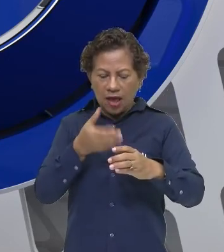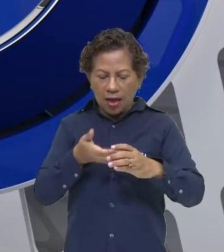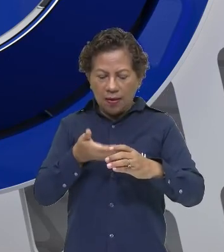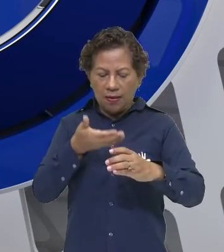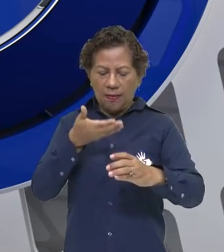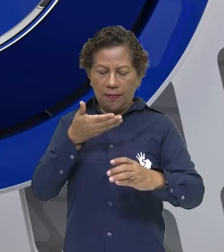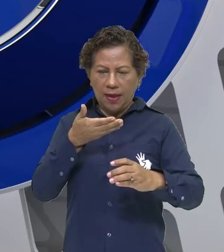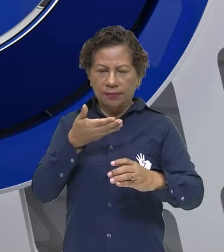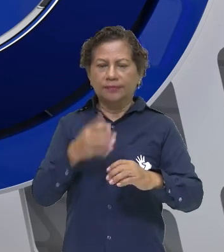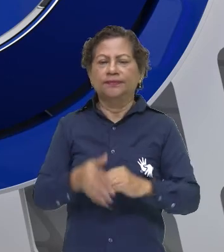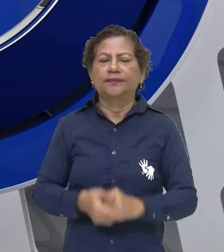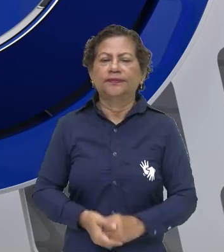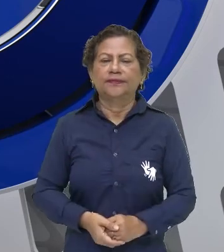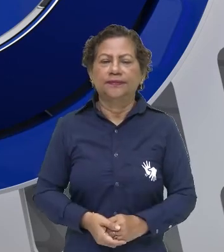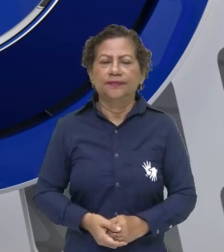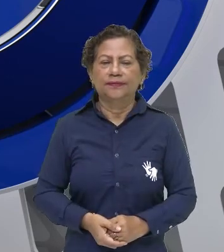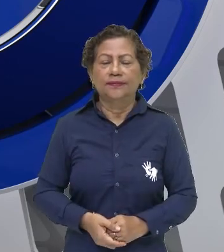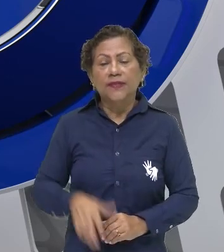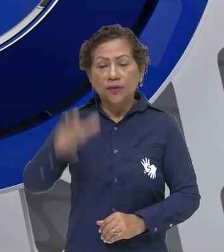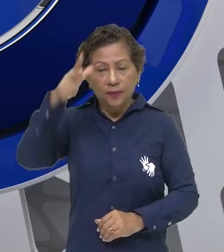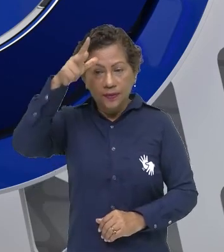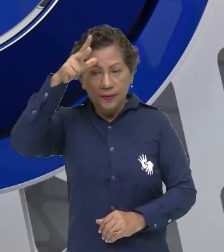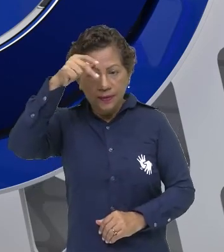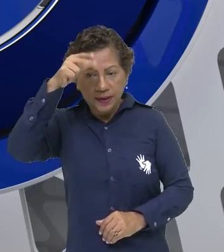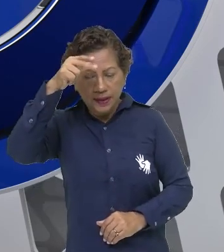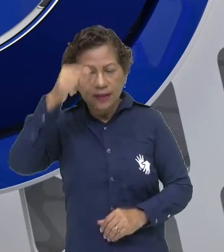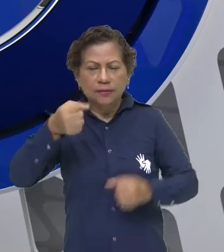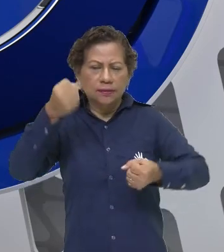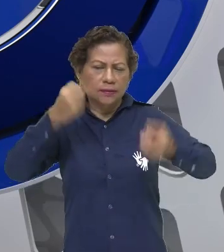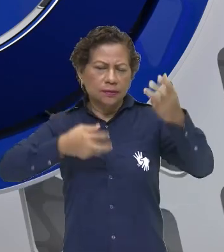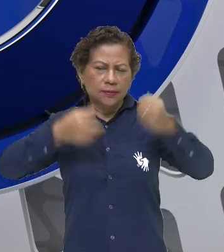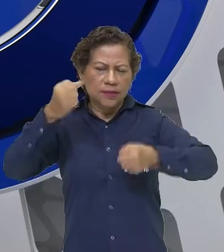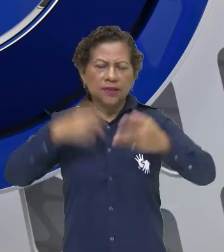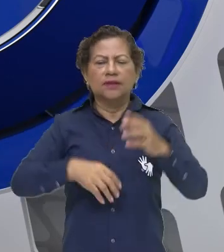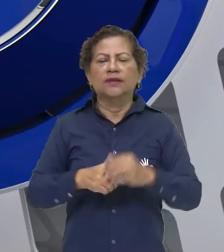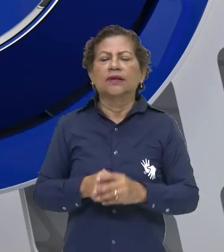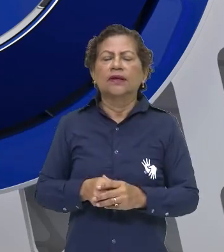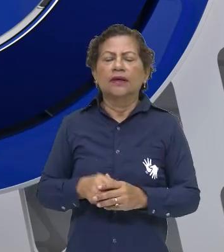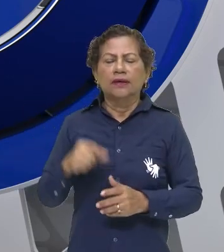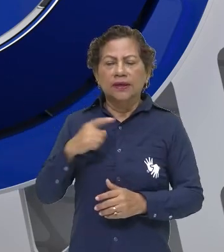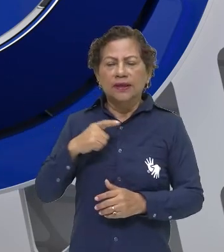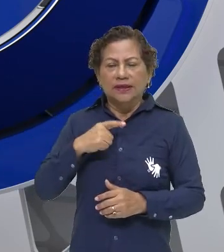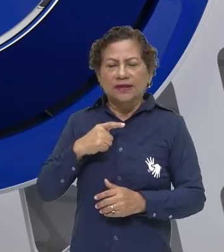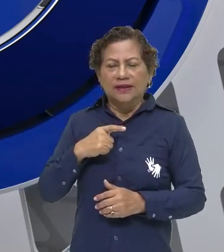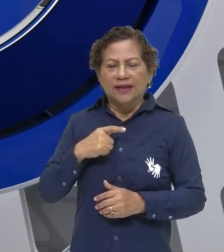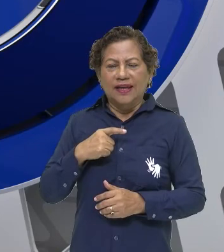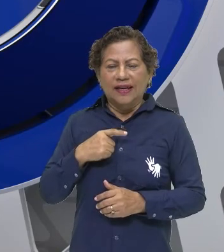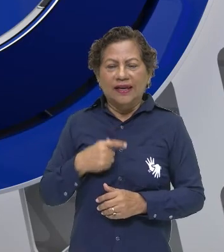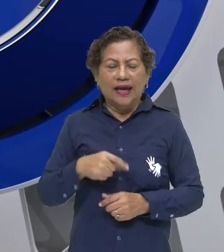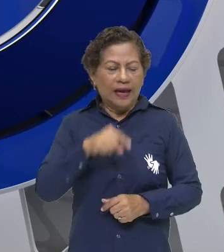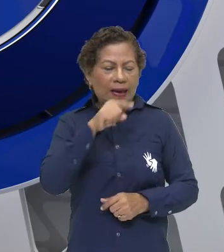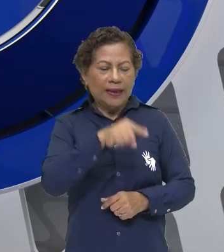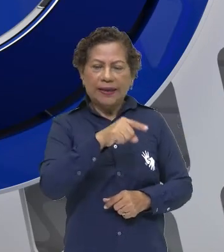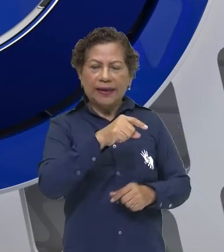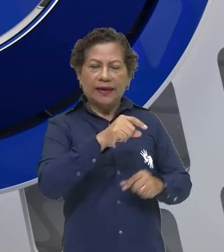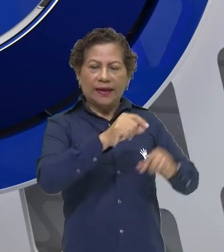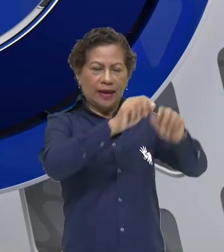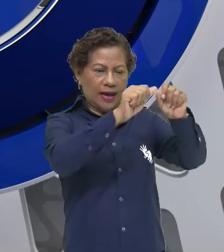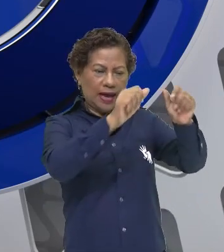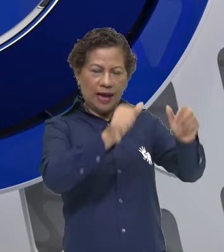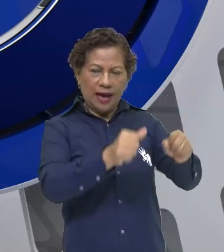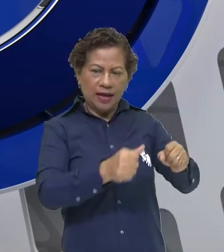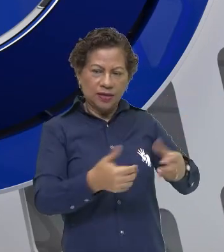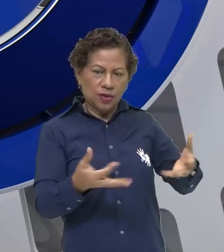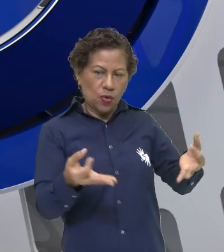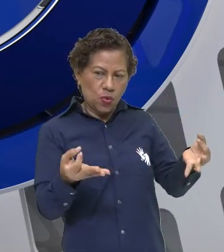primeira aula, nós tratamos sobre o dadaísmo, falamos sobre esse dadaísmo, essa quebra dos padrões, algo inesperado